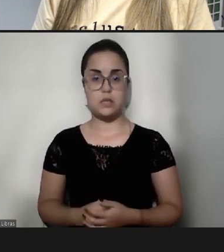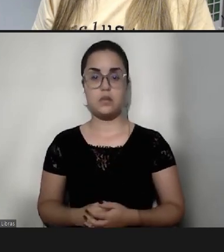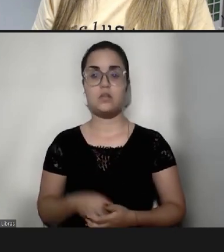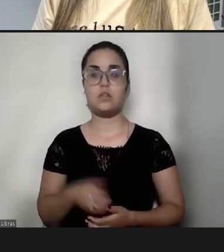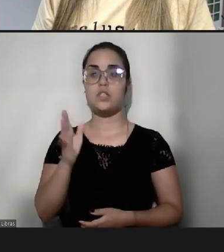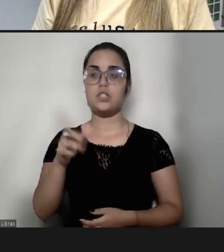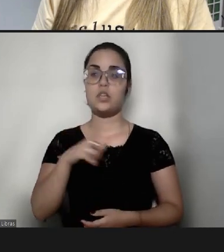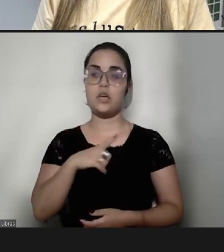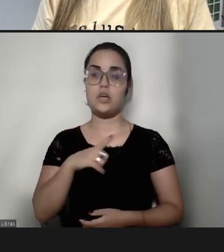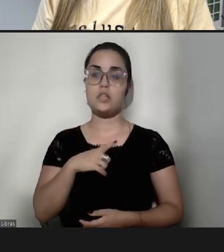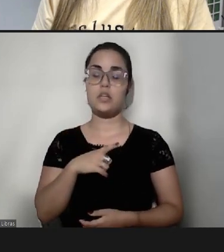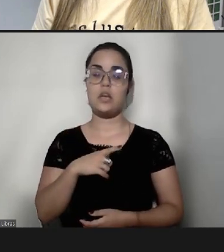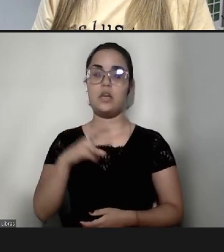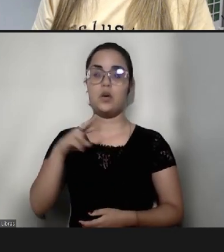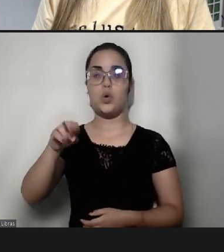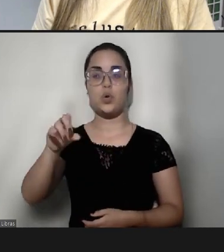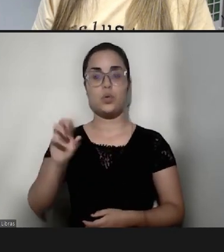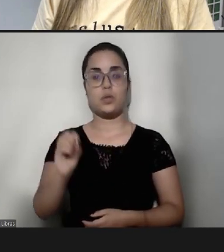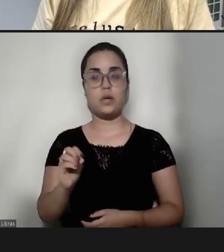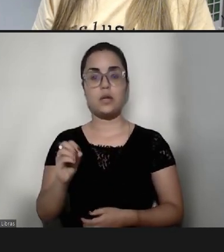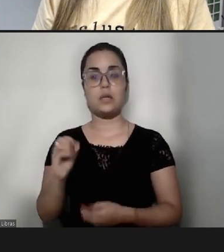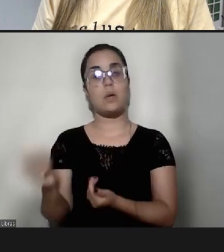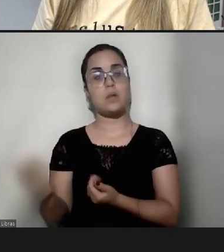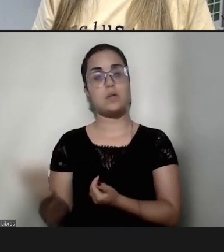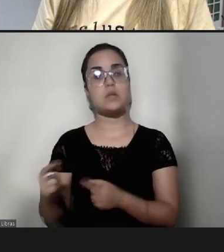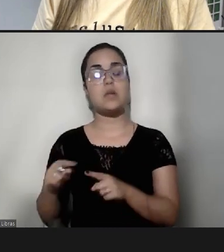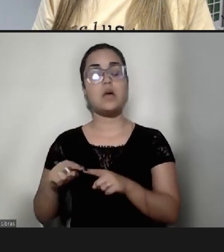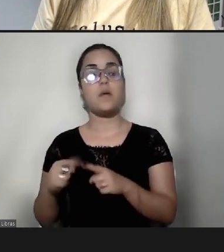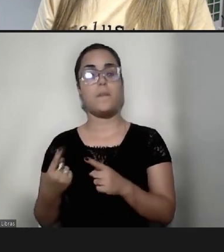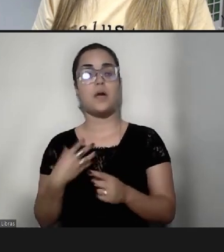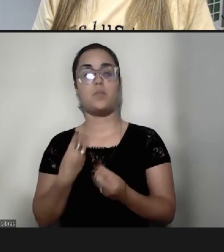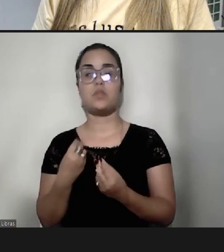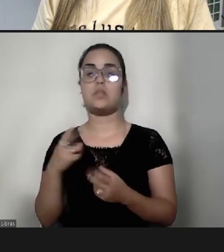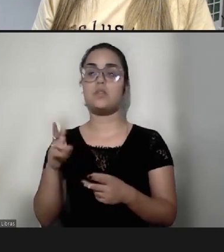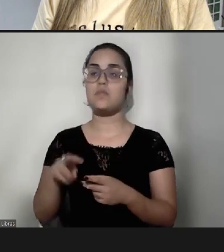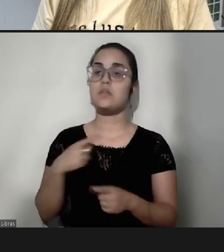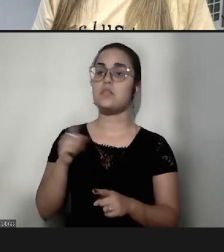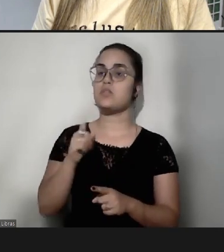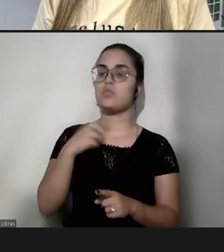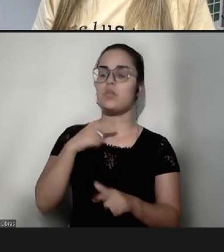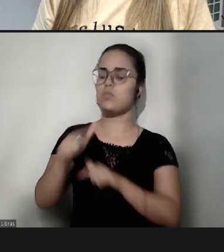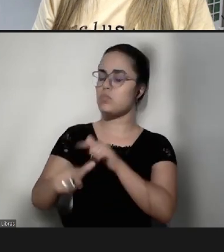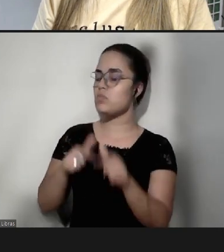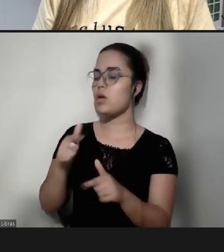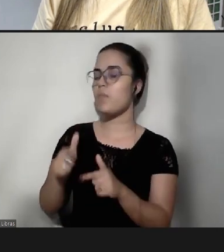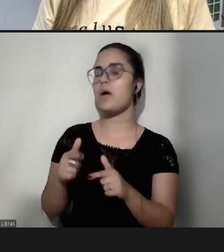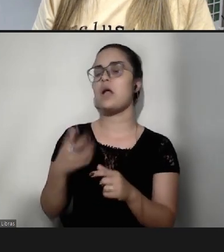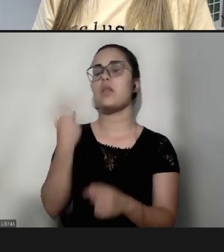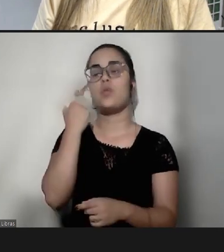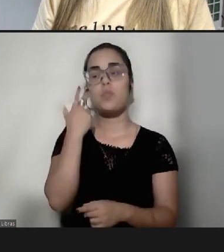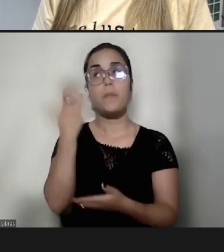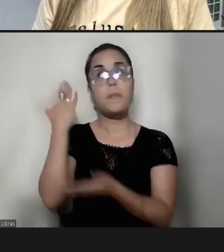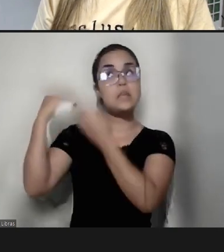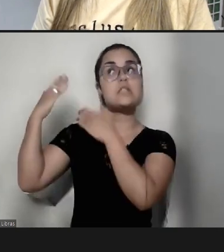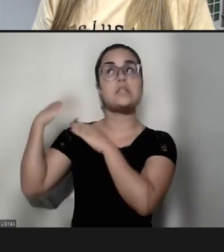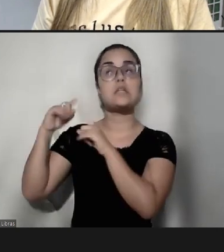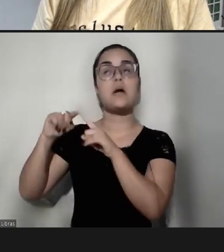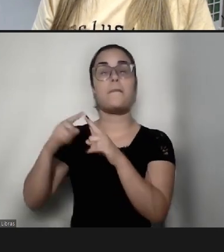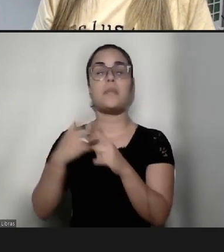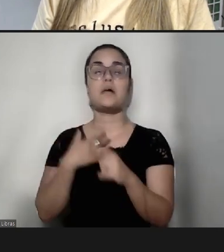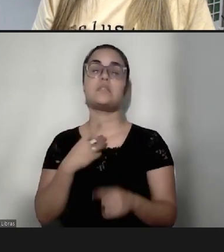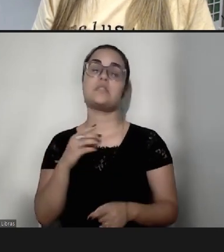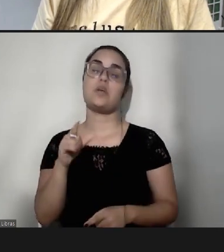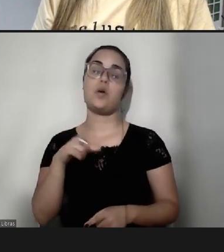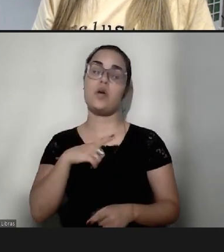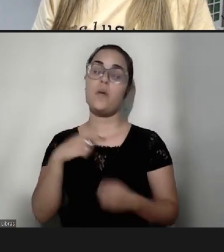neto adolescente, então, muito provavelmente, essas coisas talvez não tenham sido trabalhadas lá atrás, então, eu tenho que